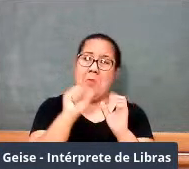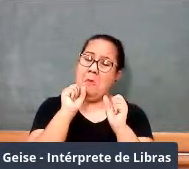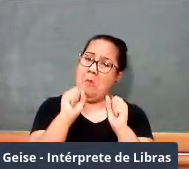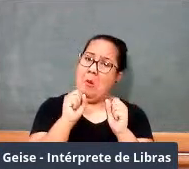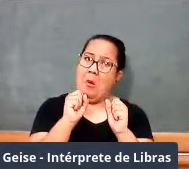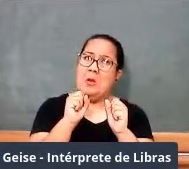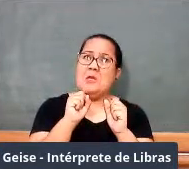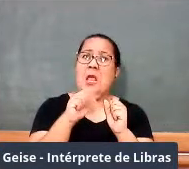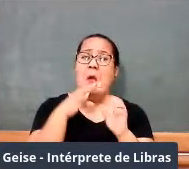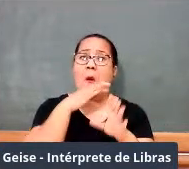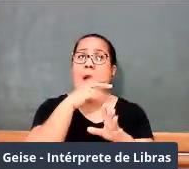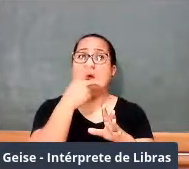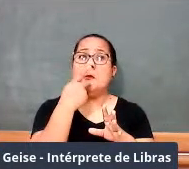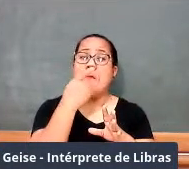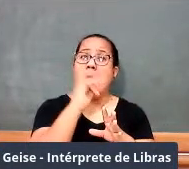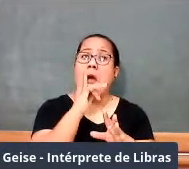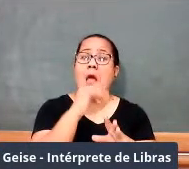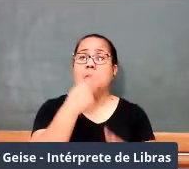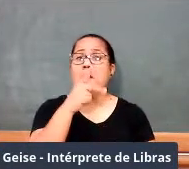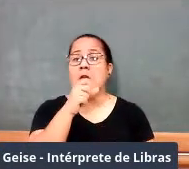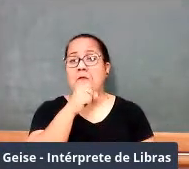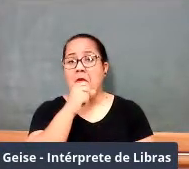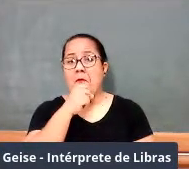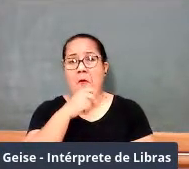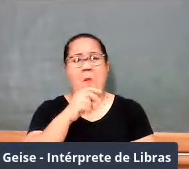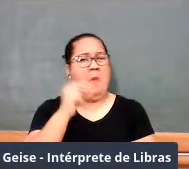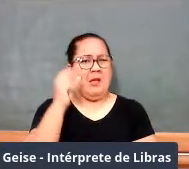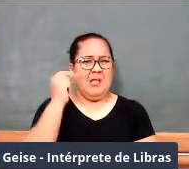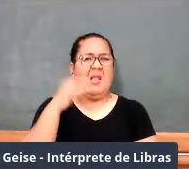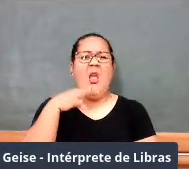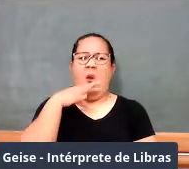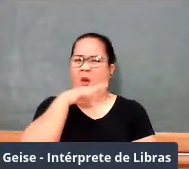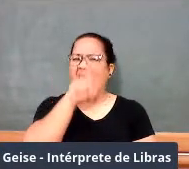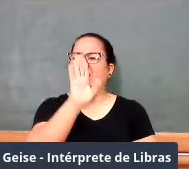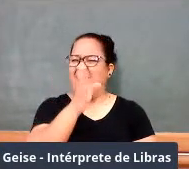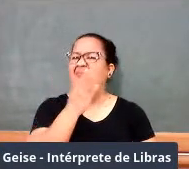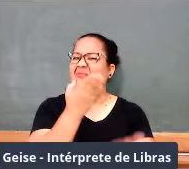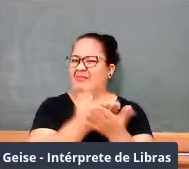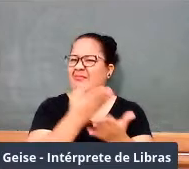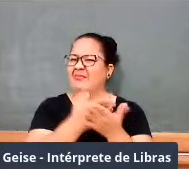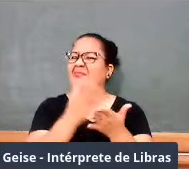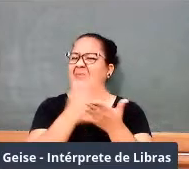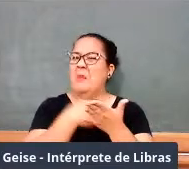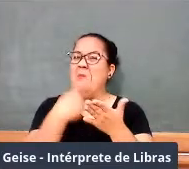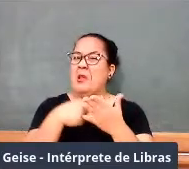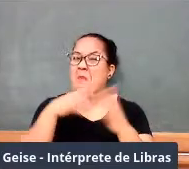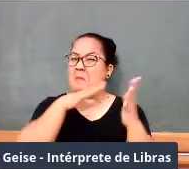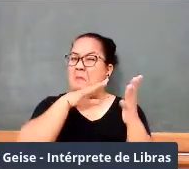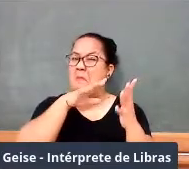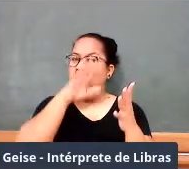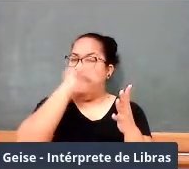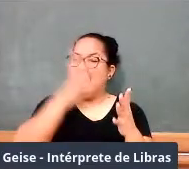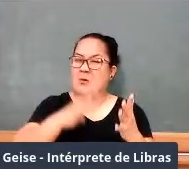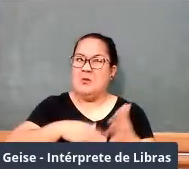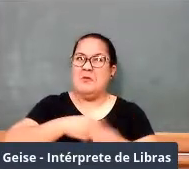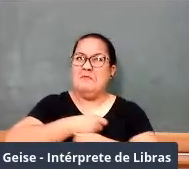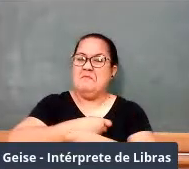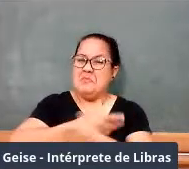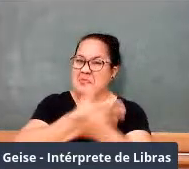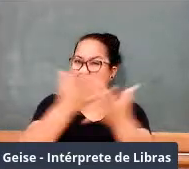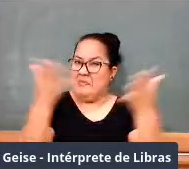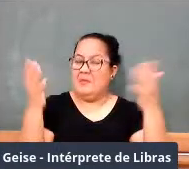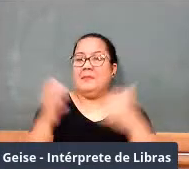pai, seu avô, alguém mais antigo tem estudado, né? Porque ele se espalhou pelo Brasil inteiro, né? Bom,